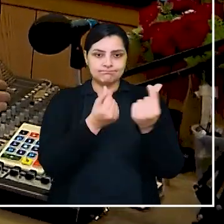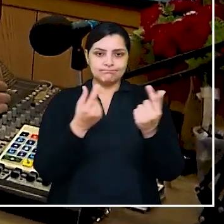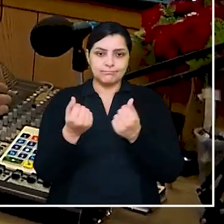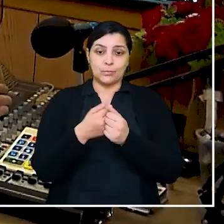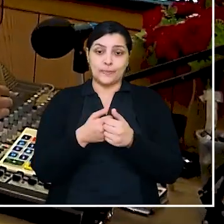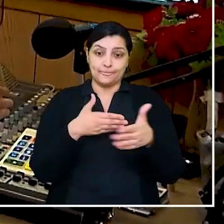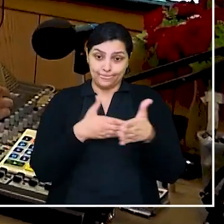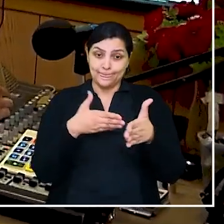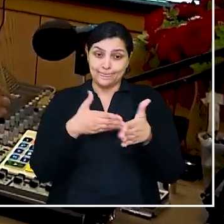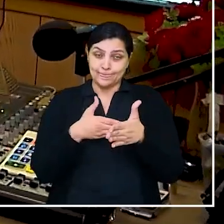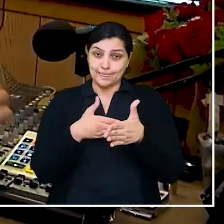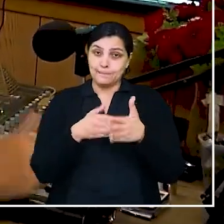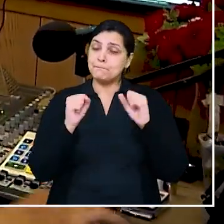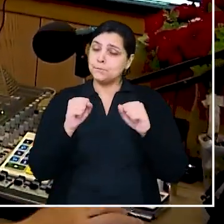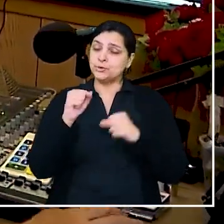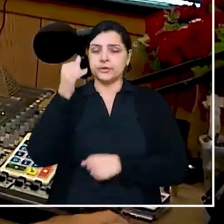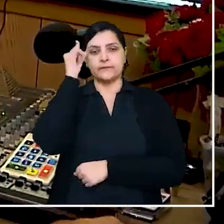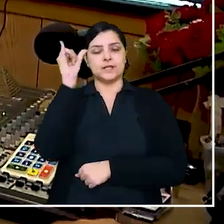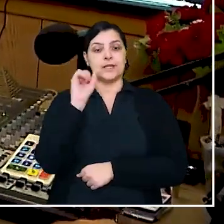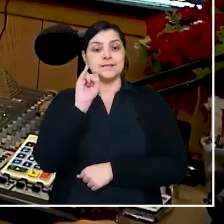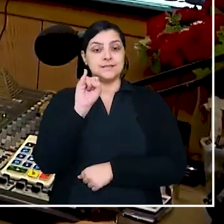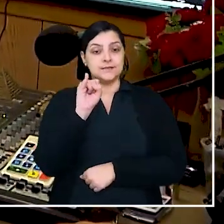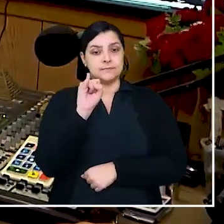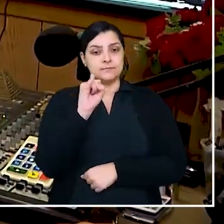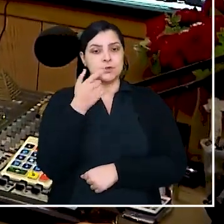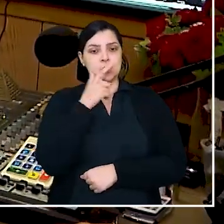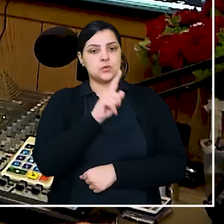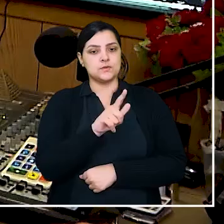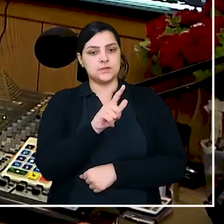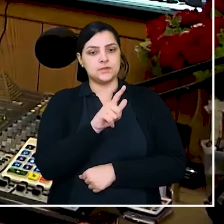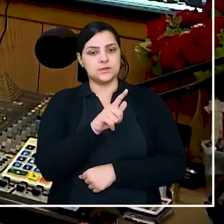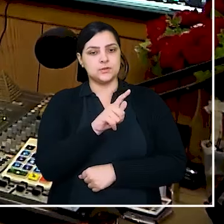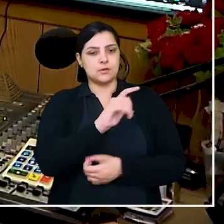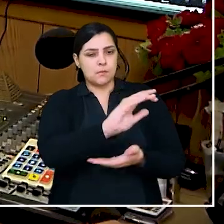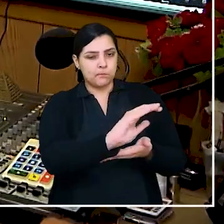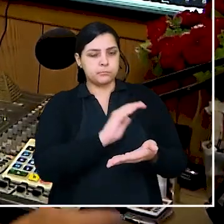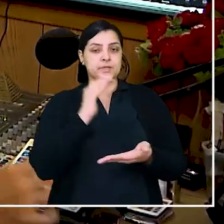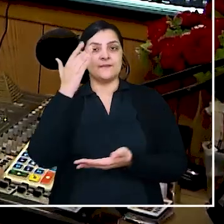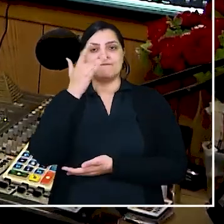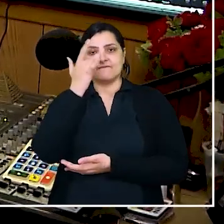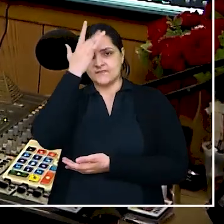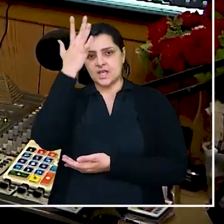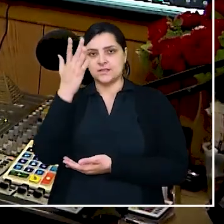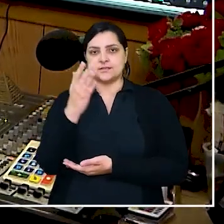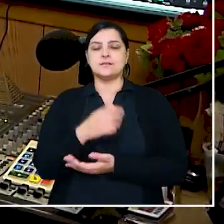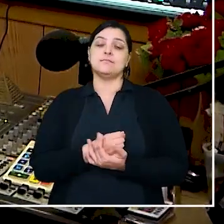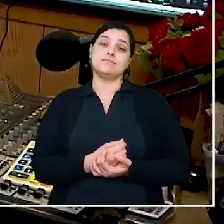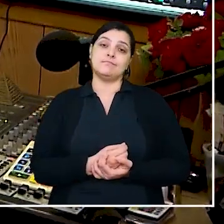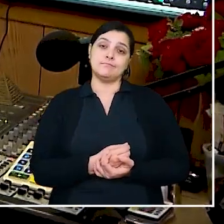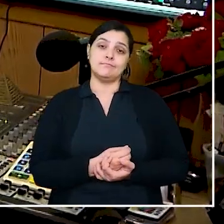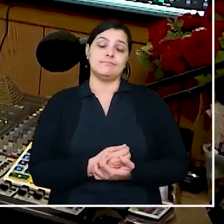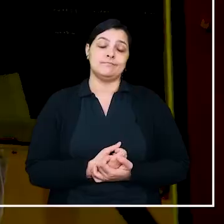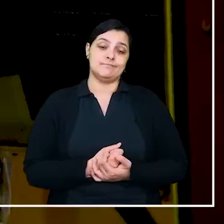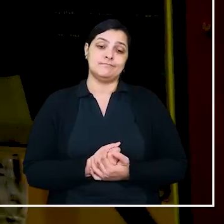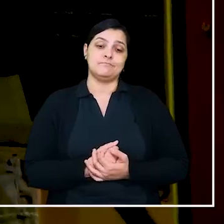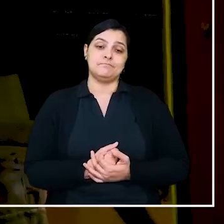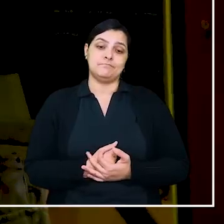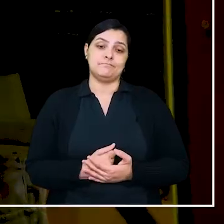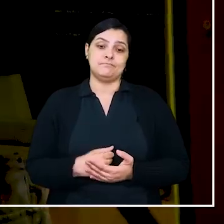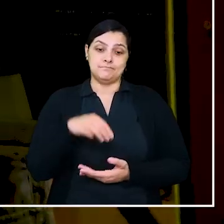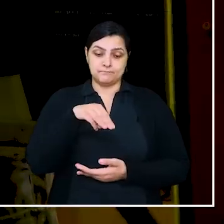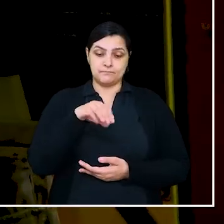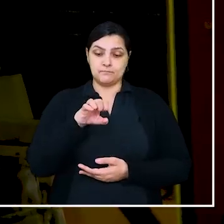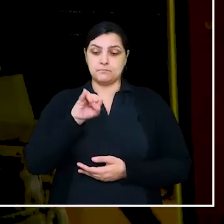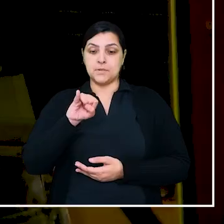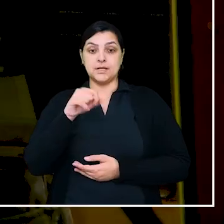obstáculo poderia ter sido evitado se a profissional tivesse tido mais facilidade de acesso ao crédito. Meia